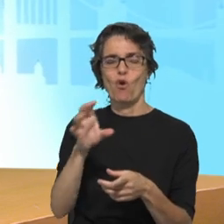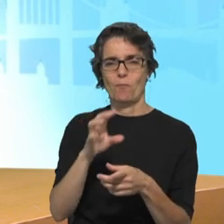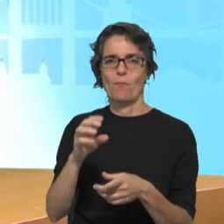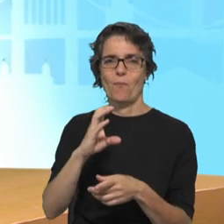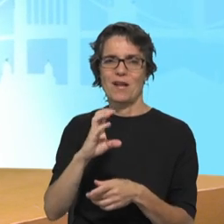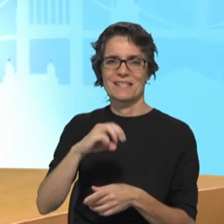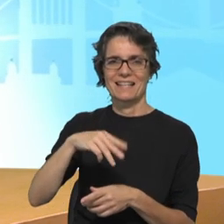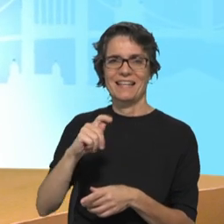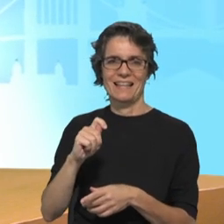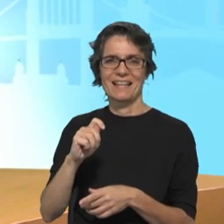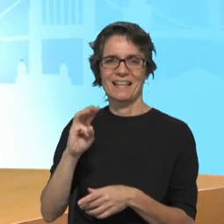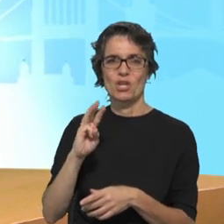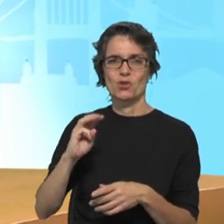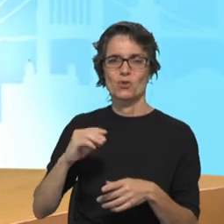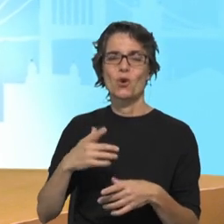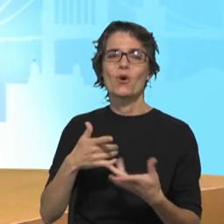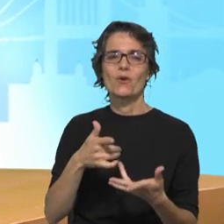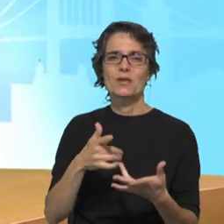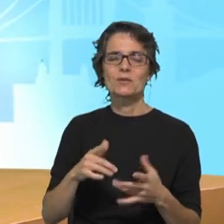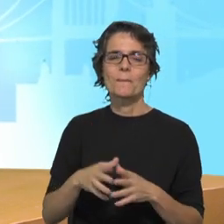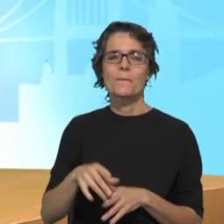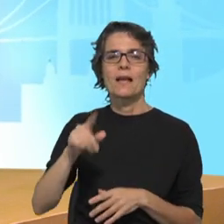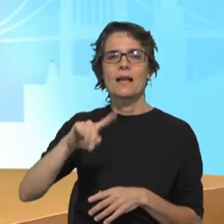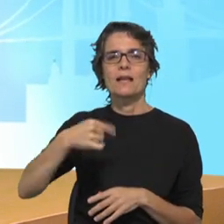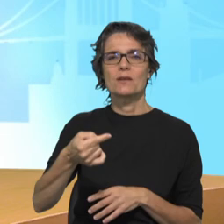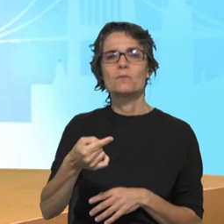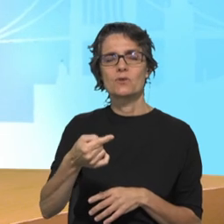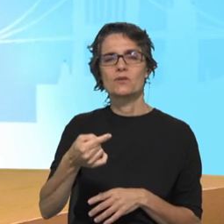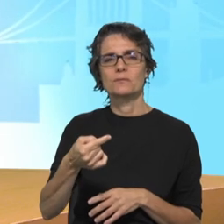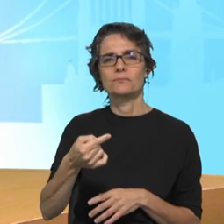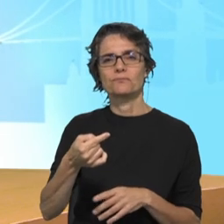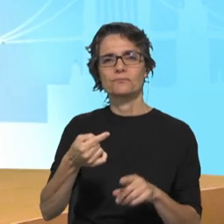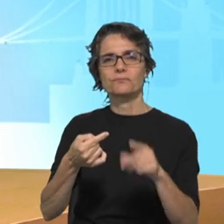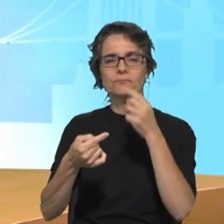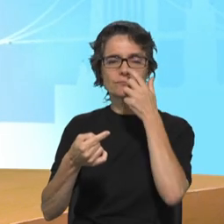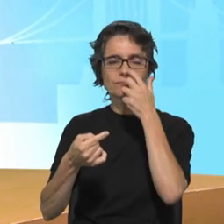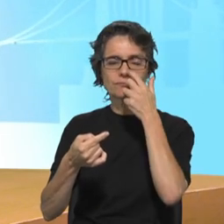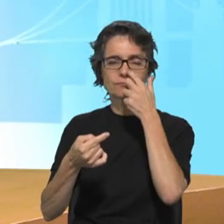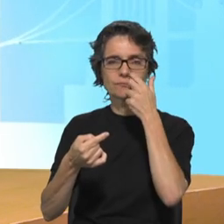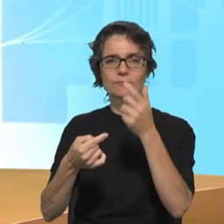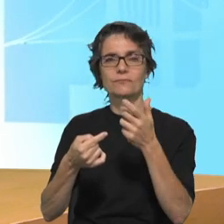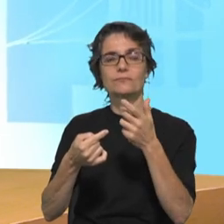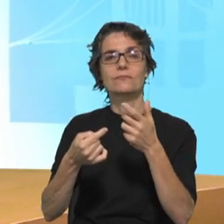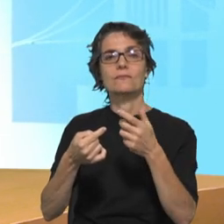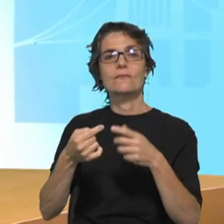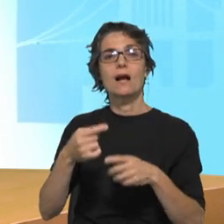Conselho. Exatamente, um fogo de Conselho. Ao longo do dia haverá outros momentos, particularmente a inauguração de um